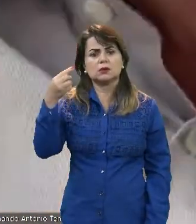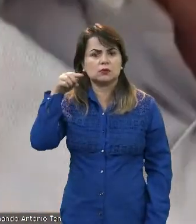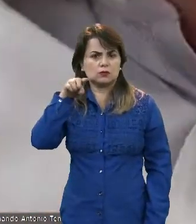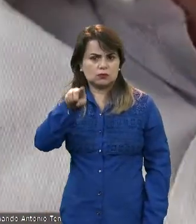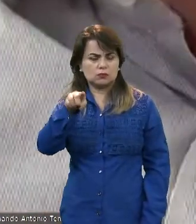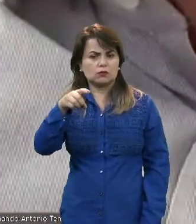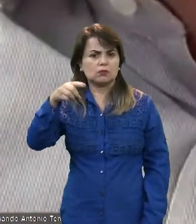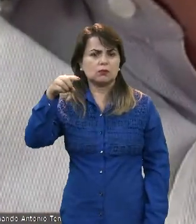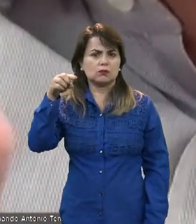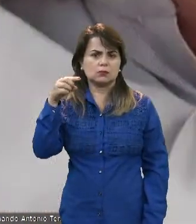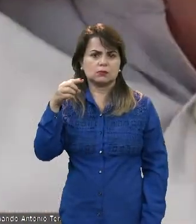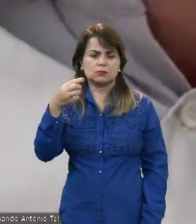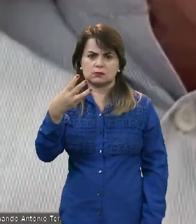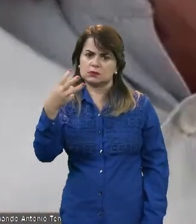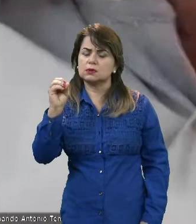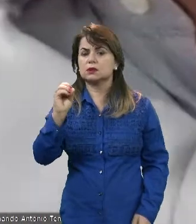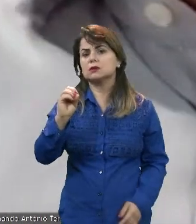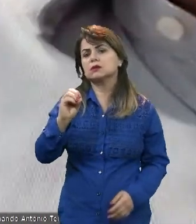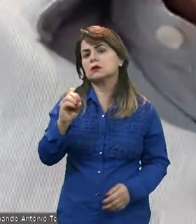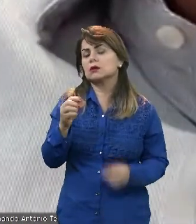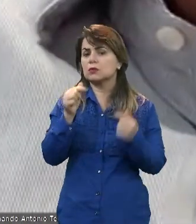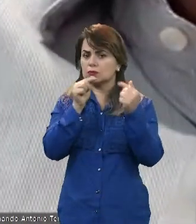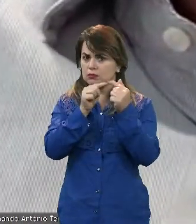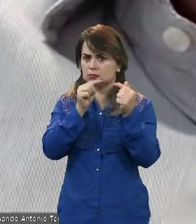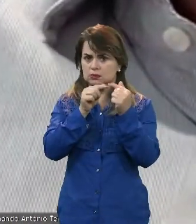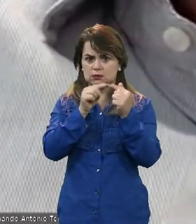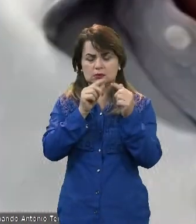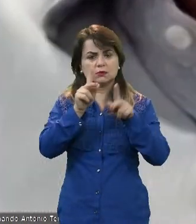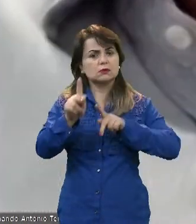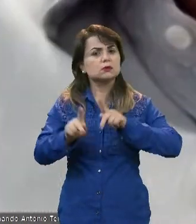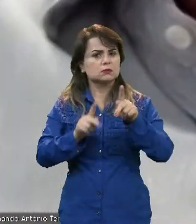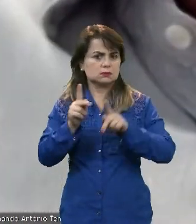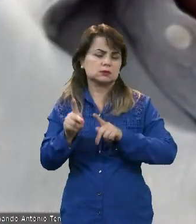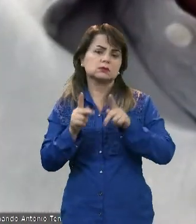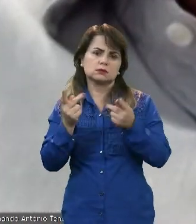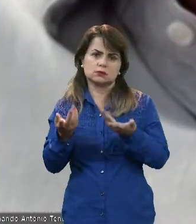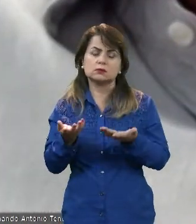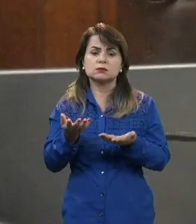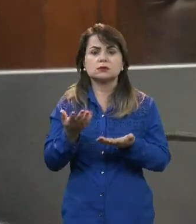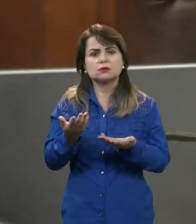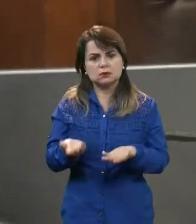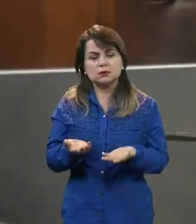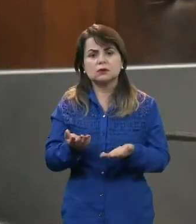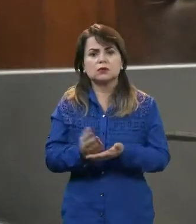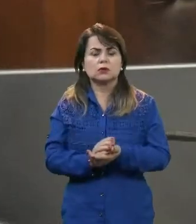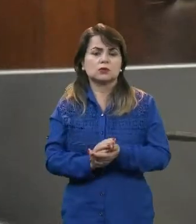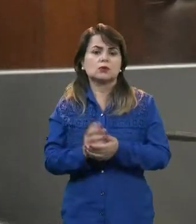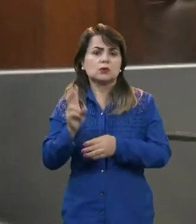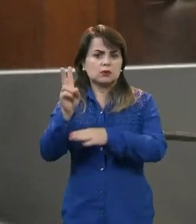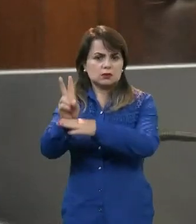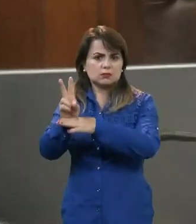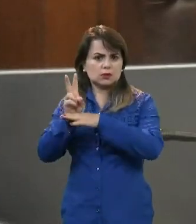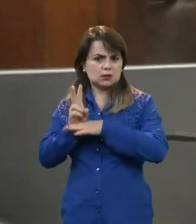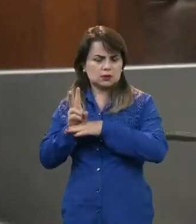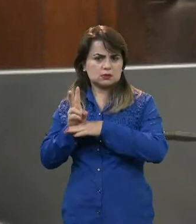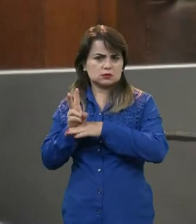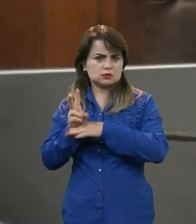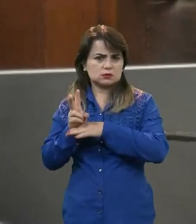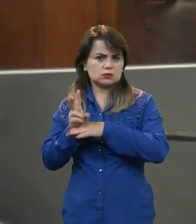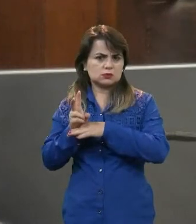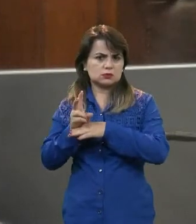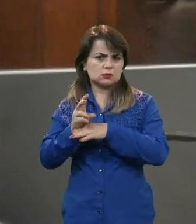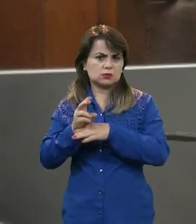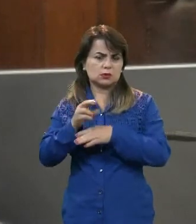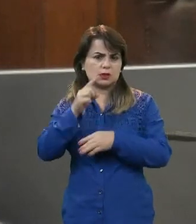,40, depende do risco do cliente. Mas o risco com o consignado é zero? Não,